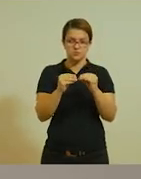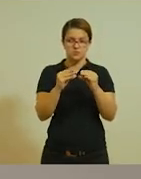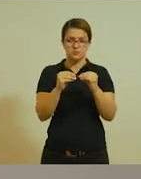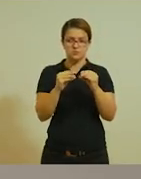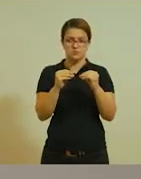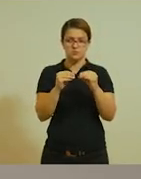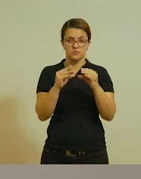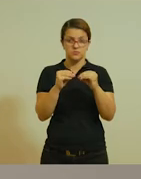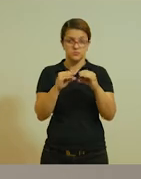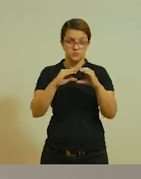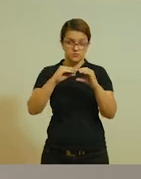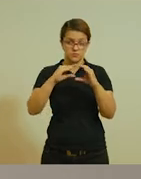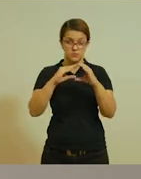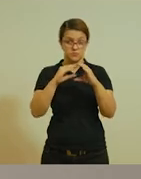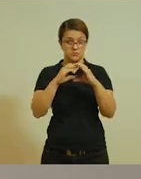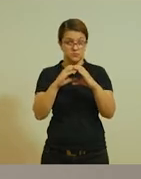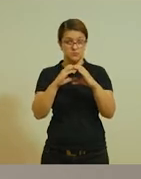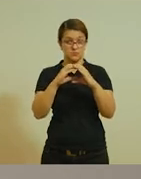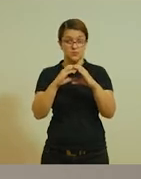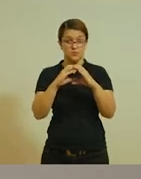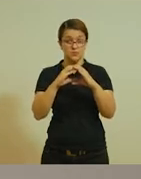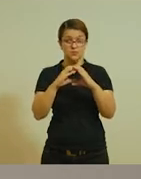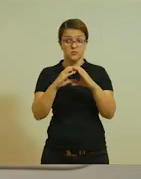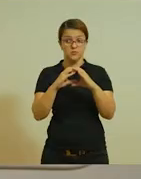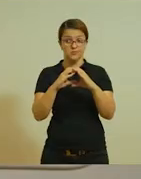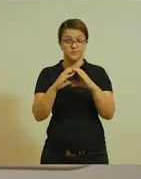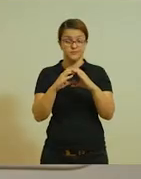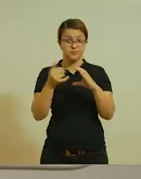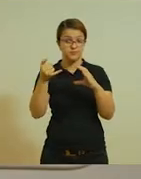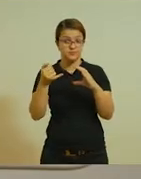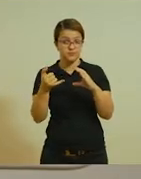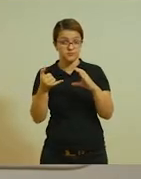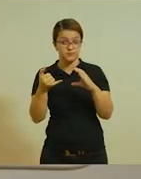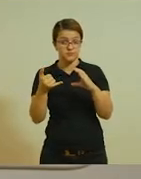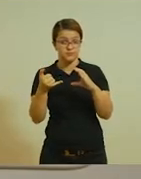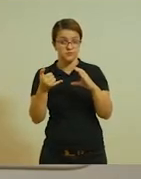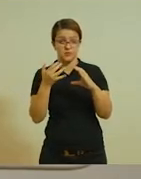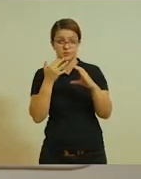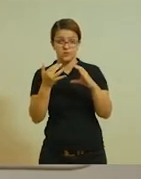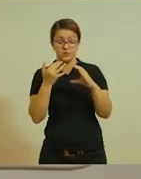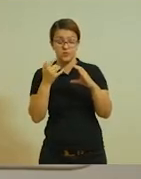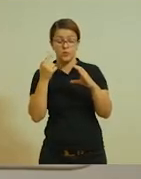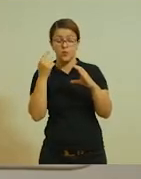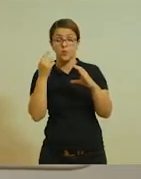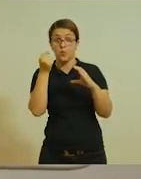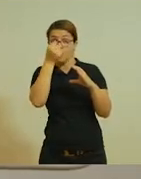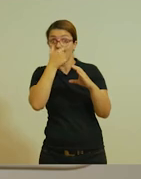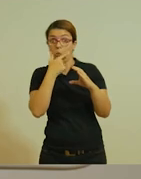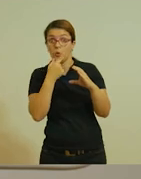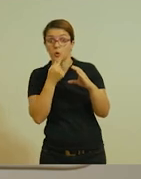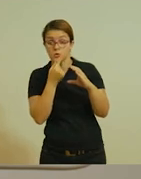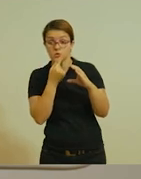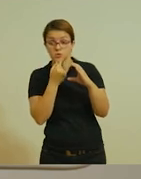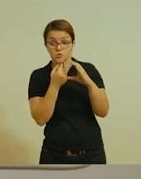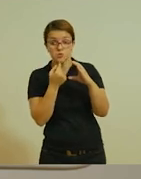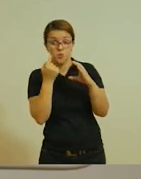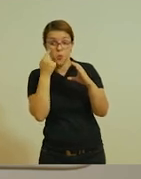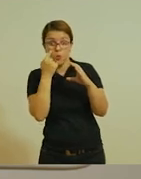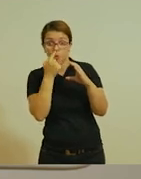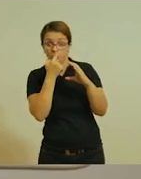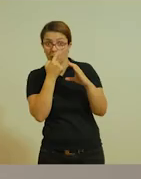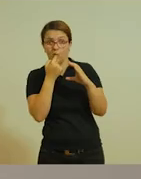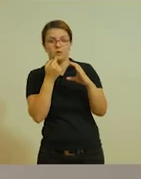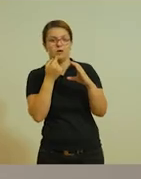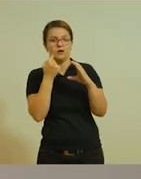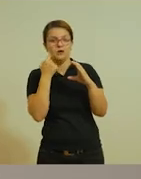e aí chegou a hora de pegar uma canetinha e fazer as carinhas. Vou desenhar